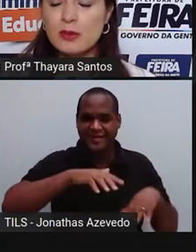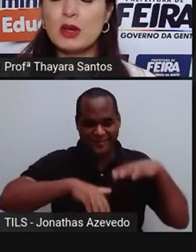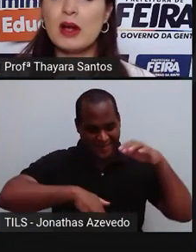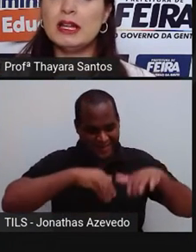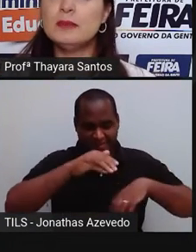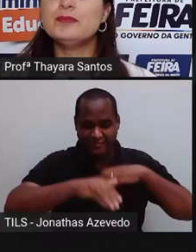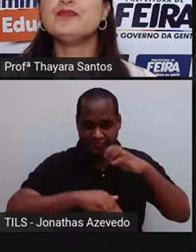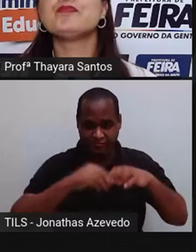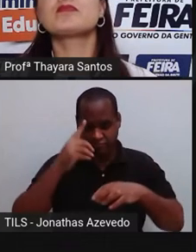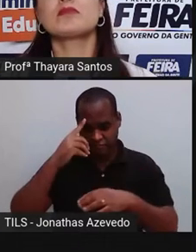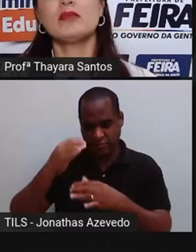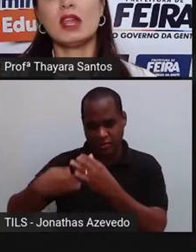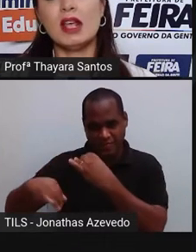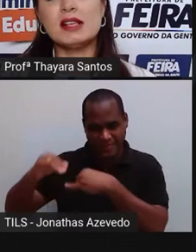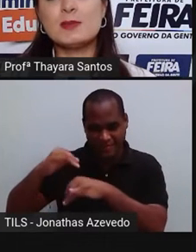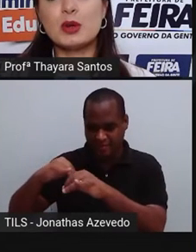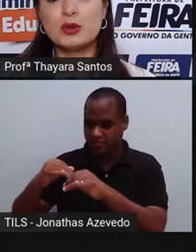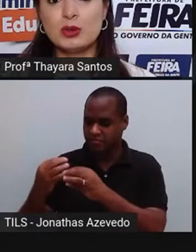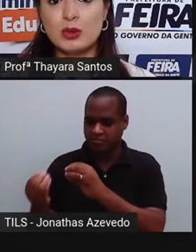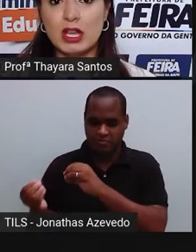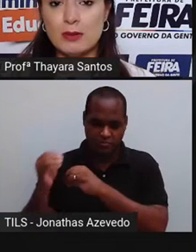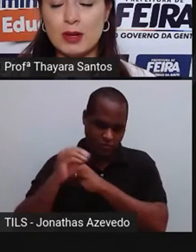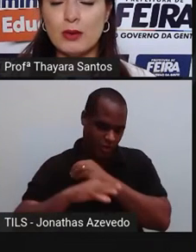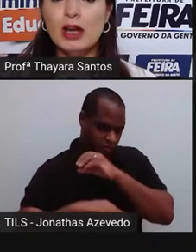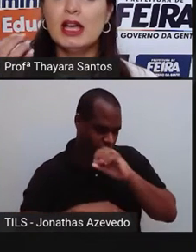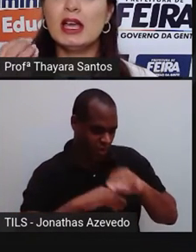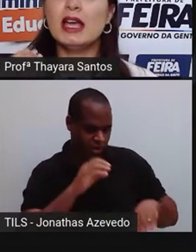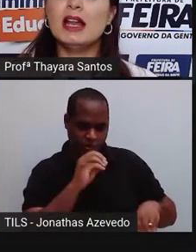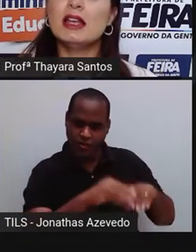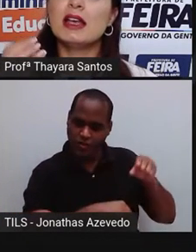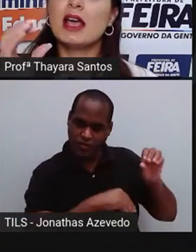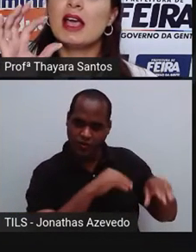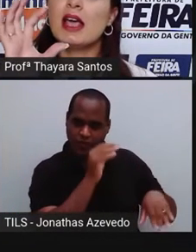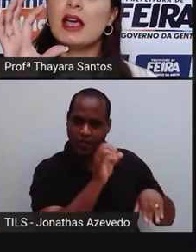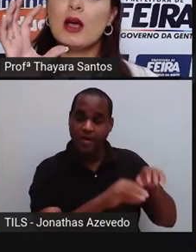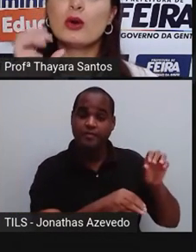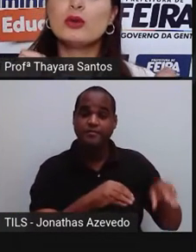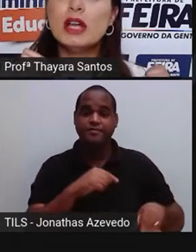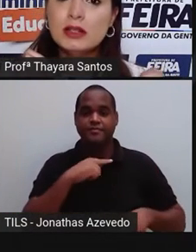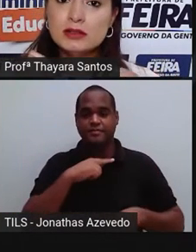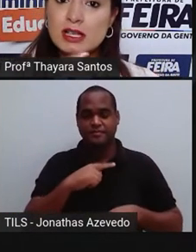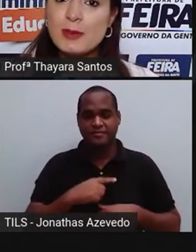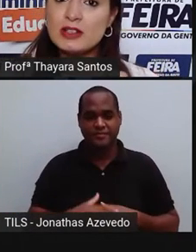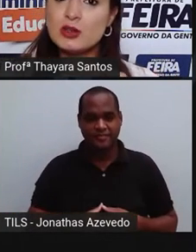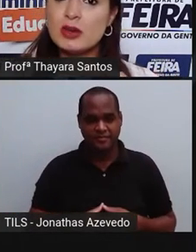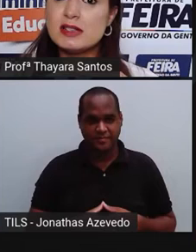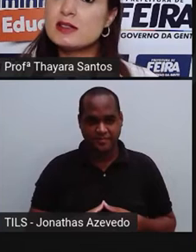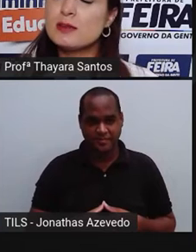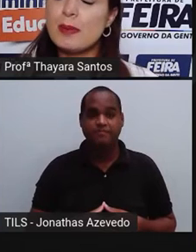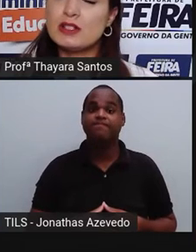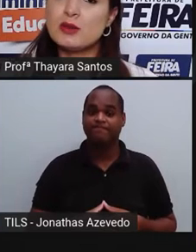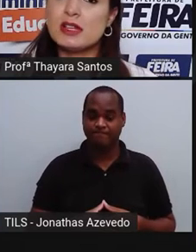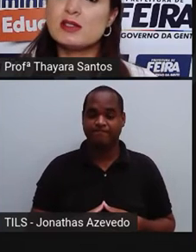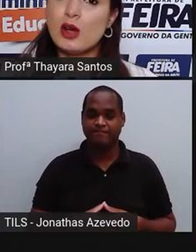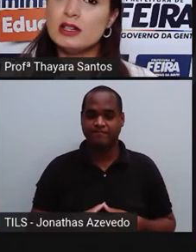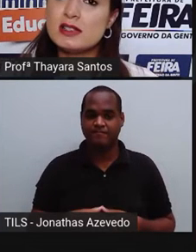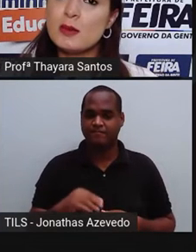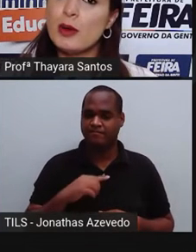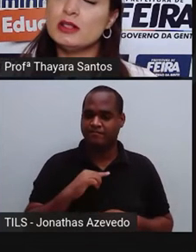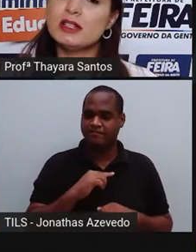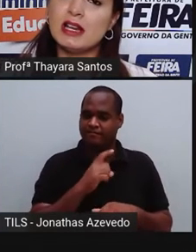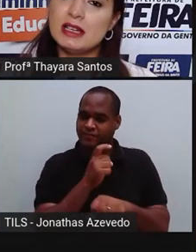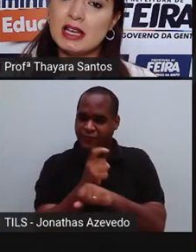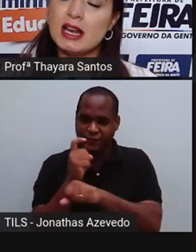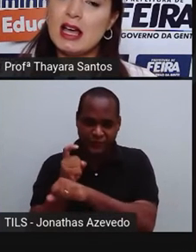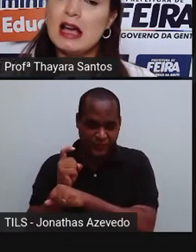produto químico ali, esse produto químico gruda nas partículas sólidas